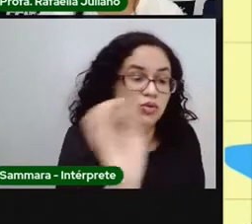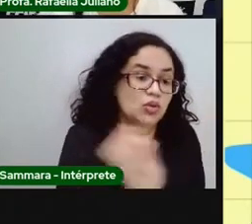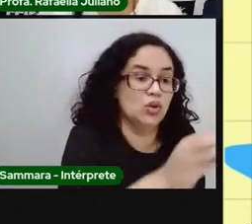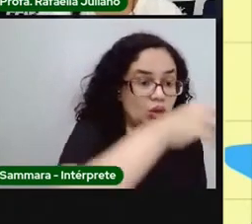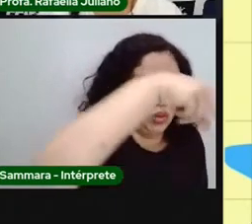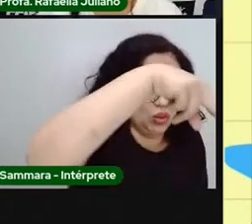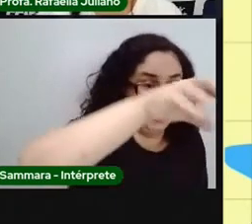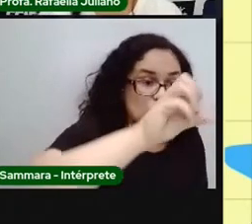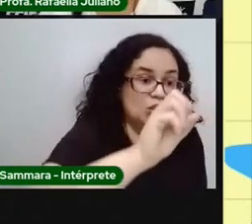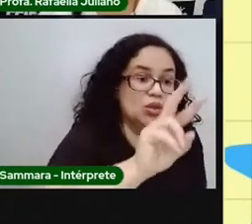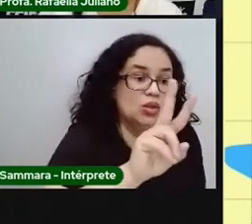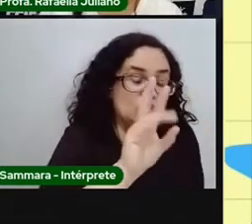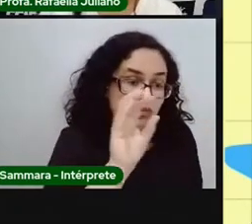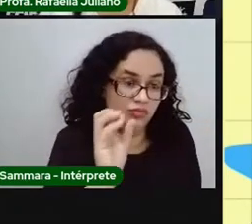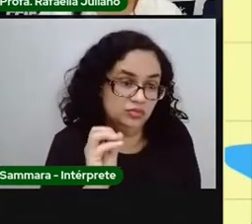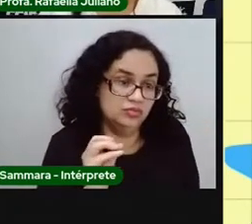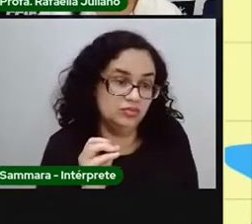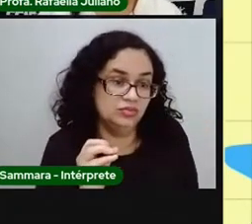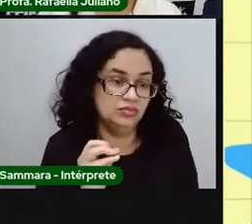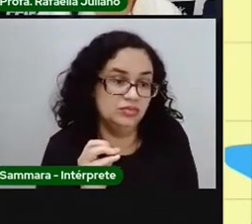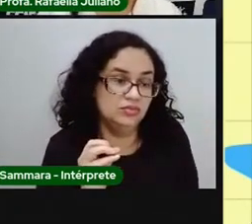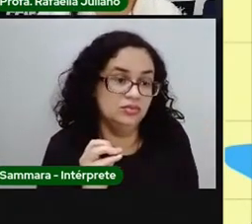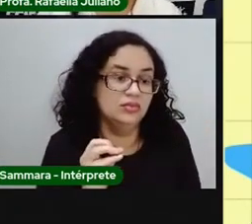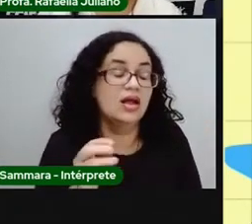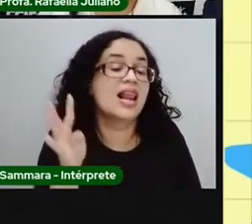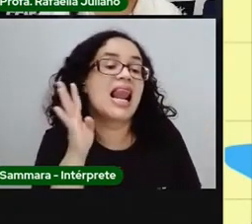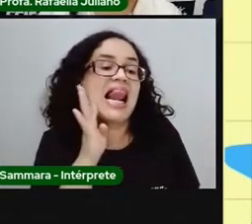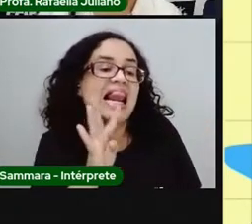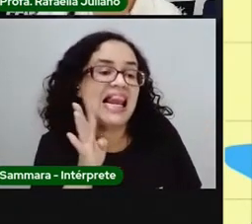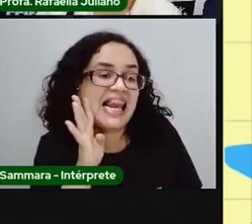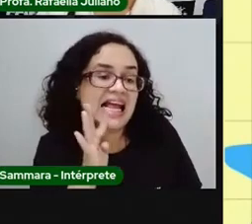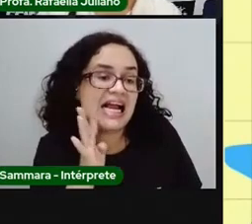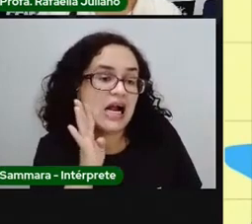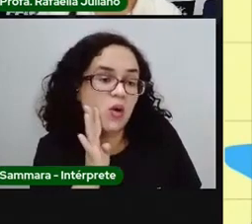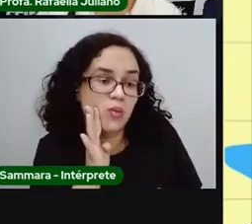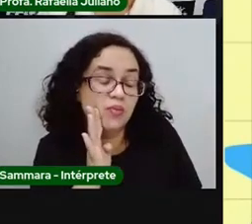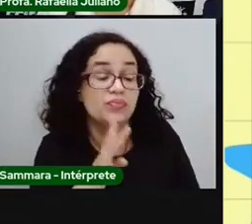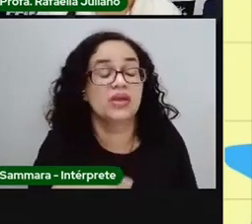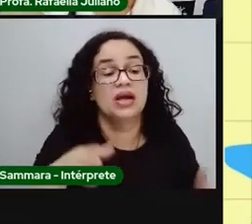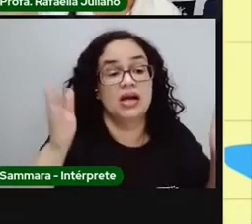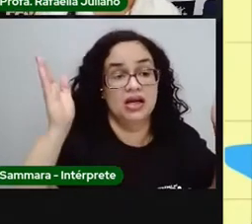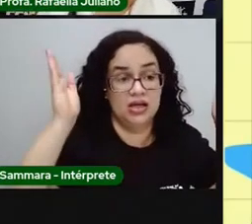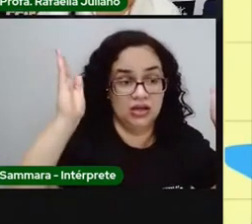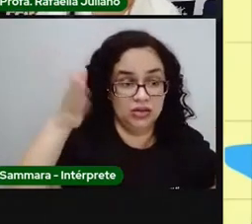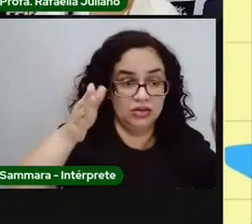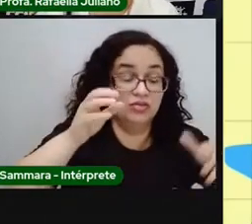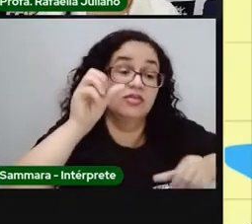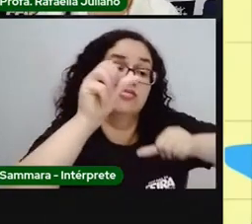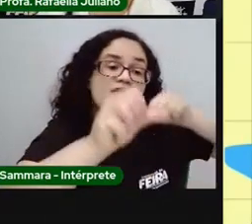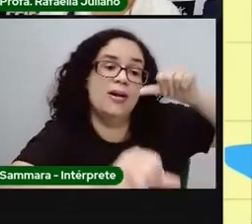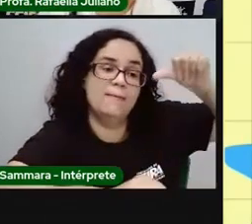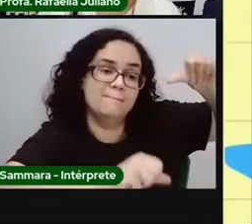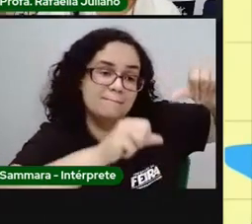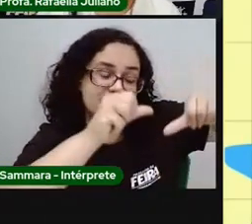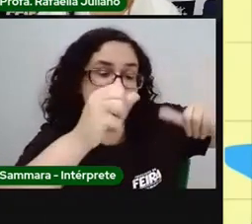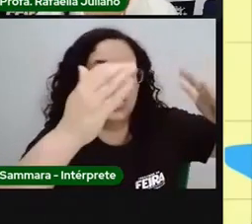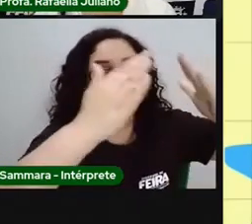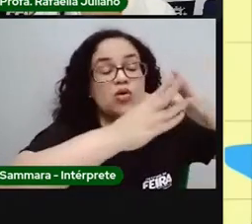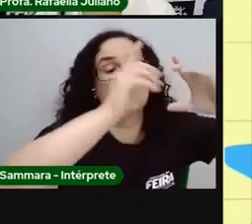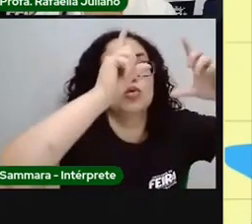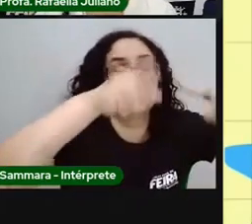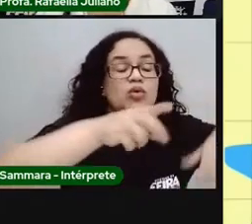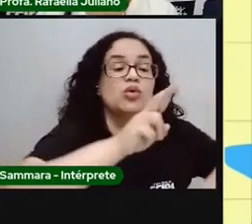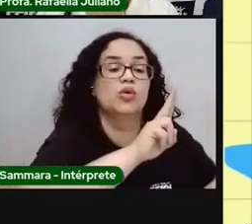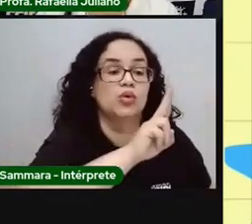por isso, o bairro recebeu esse nome de Sítio Novo. Legal, né? Agora, Pro Rafa vai se mudar novamente, vai morar em outro